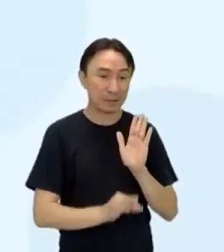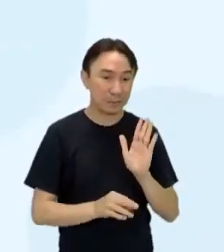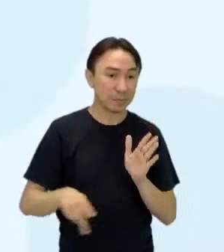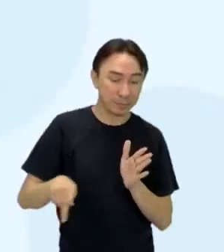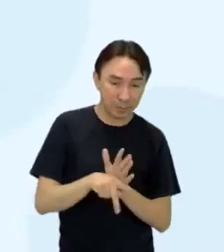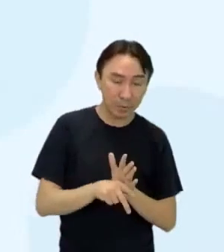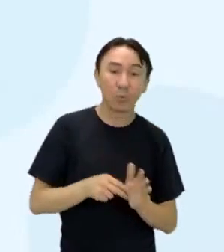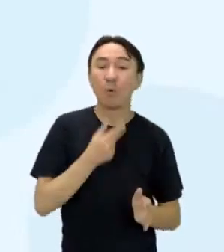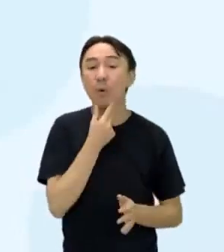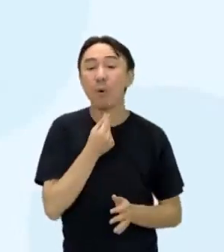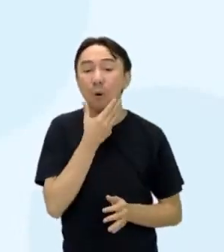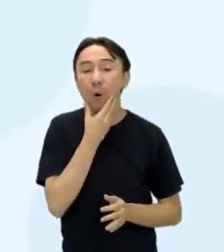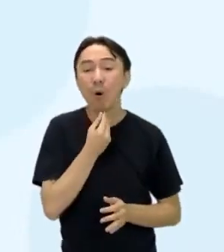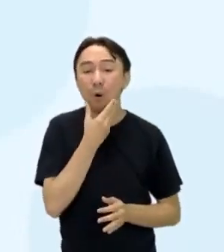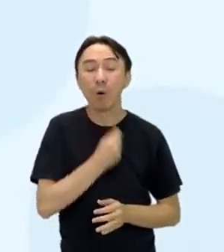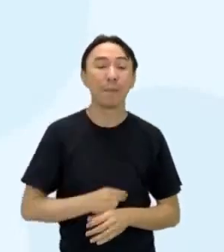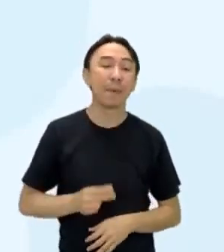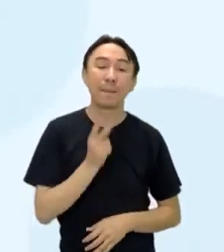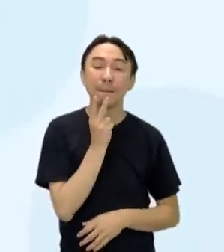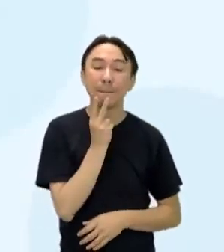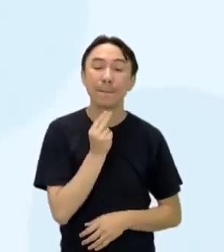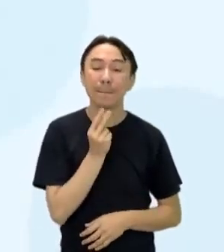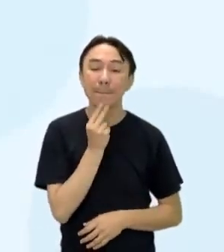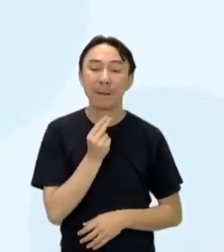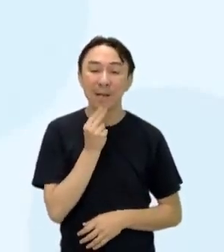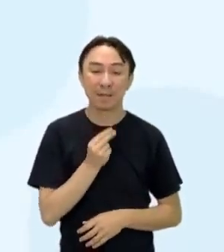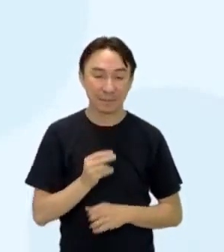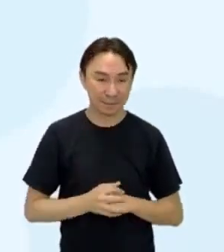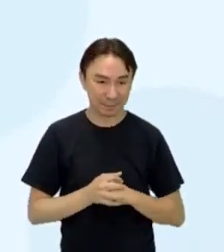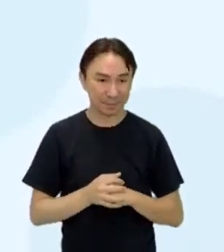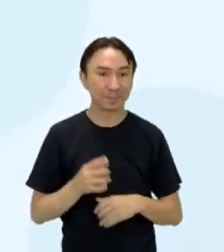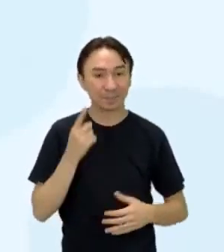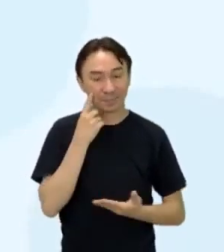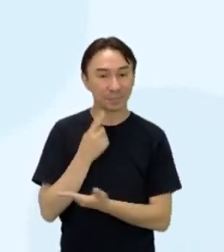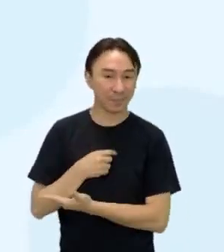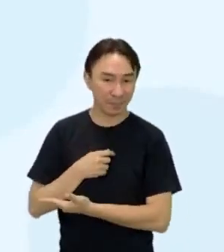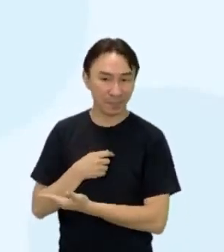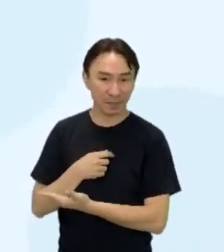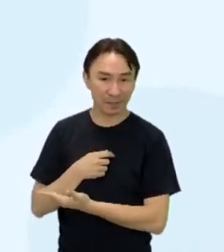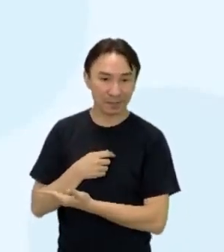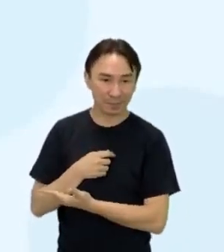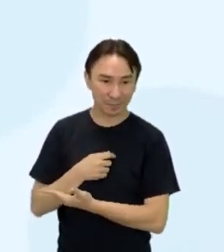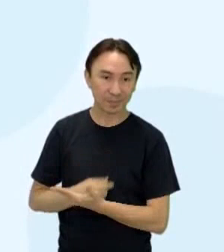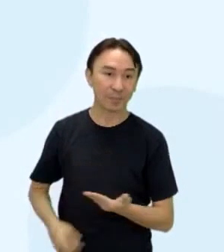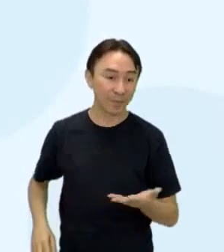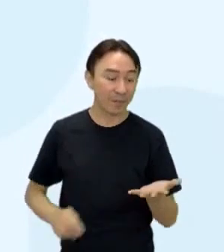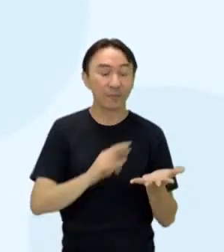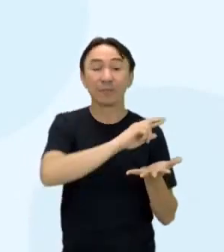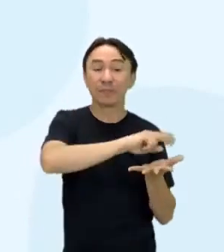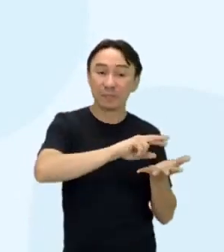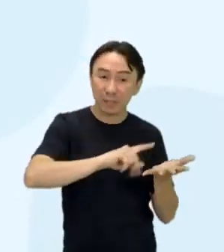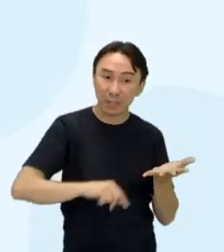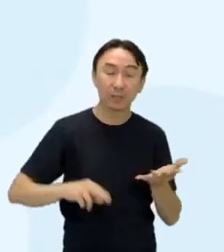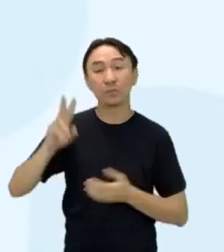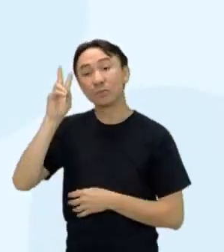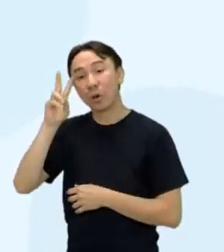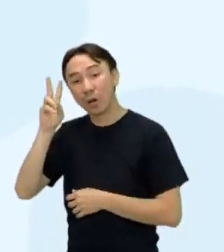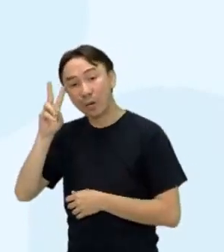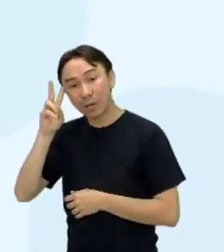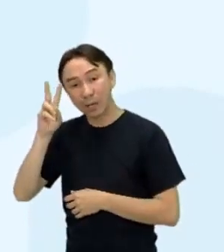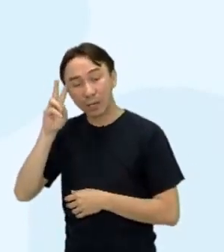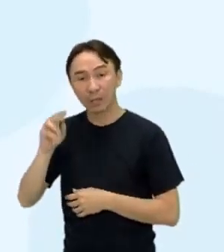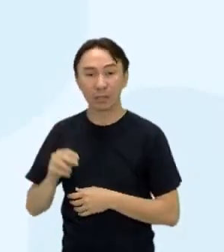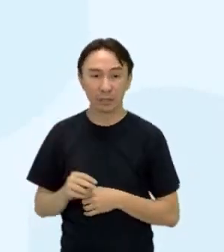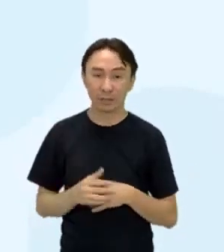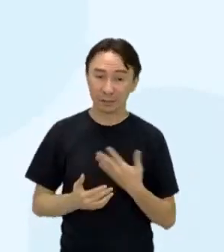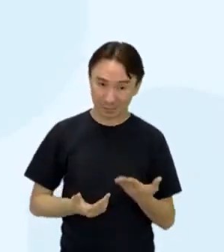da variedade histórica, né? A diacrônica que a gente chama, né? A variedade histórica. O texto literário como forma de